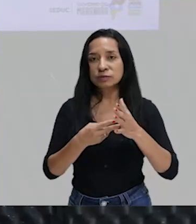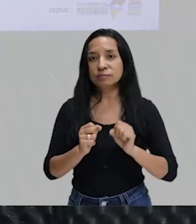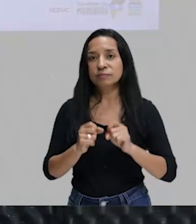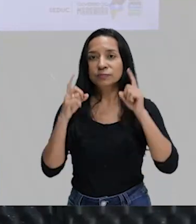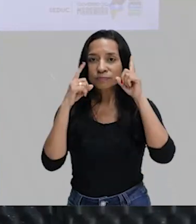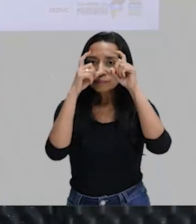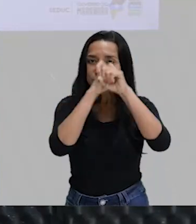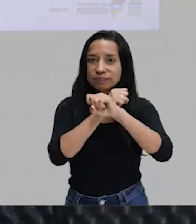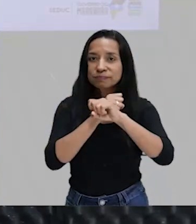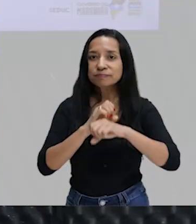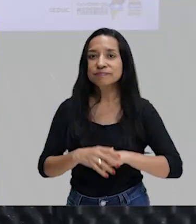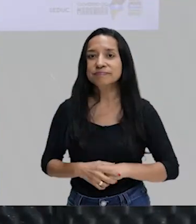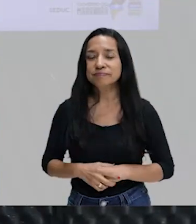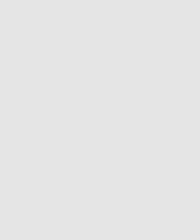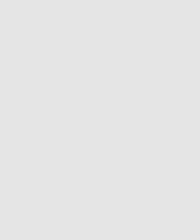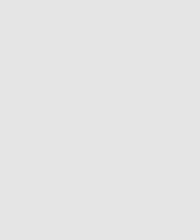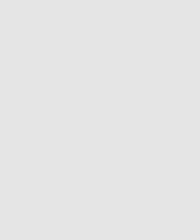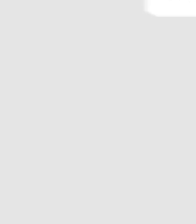Compliquei?